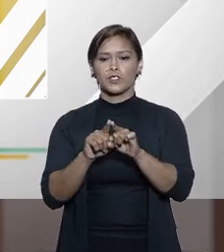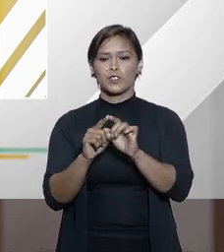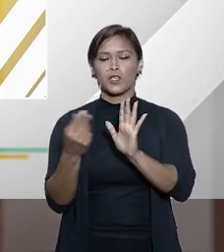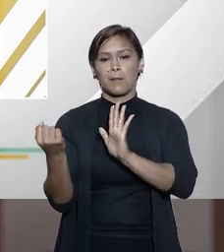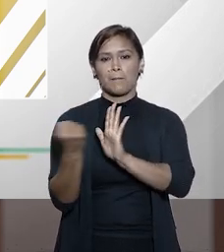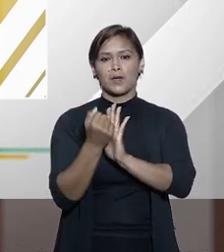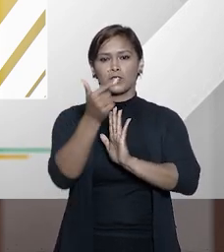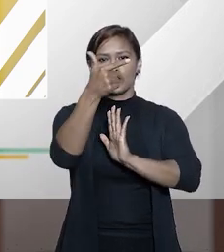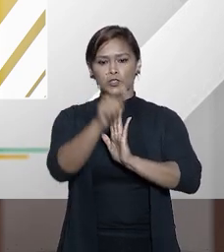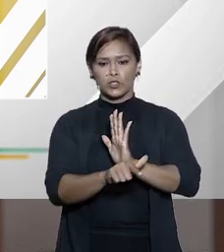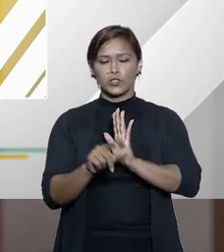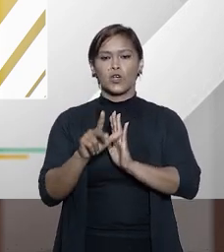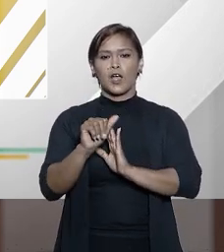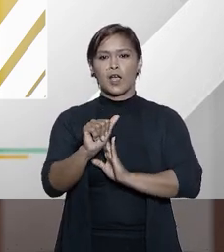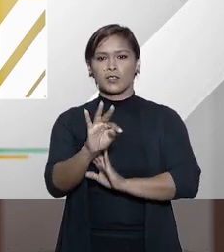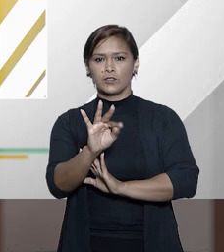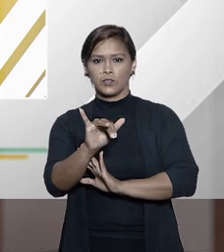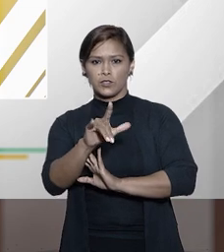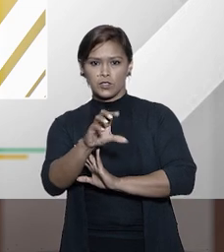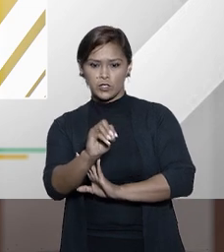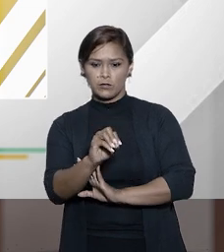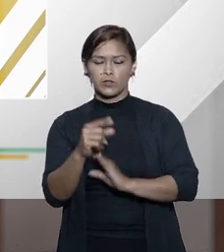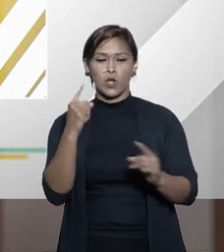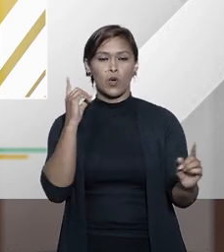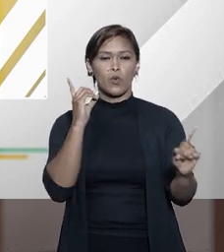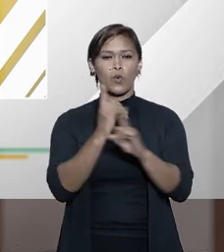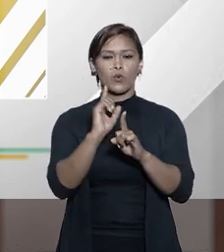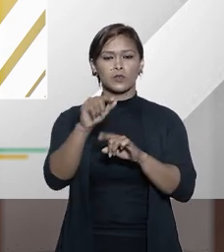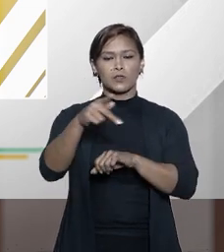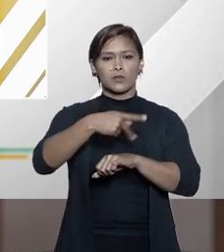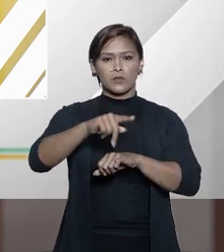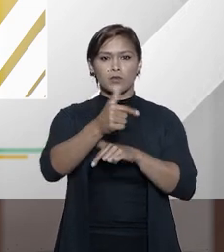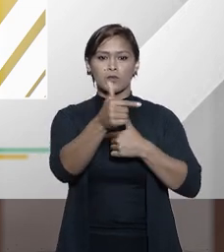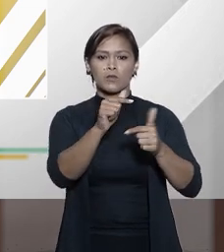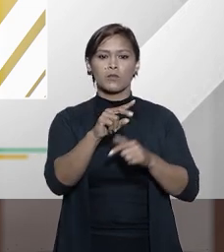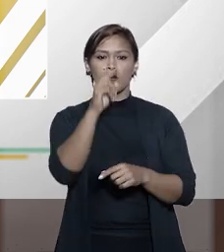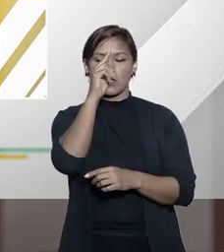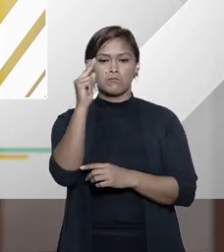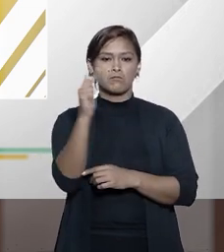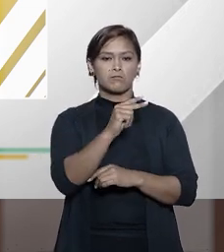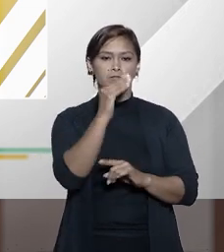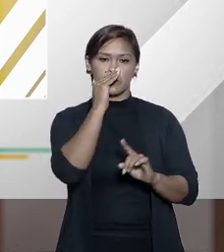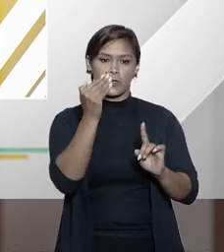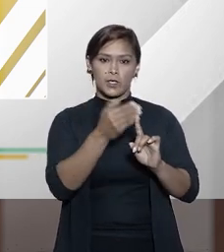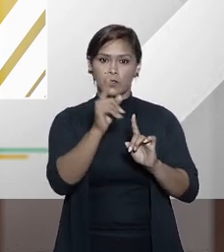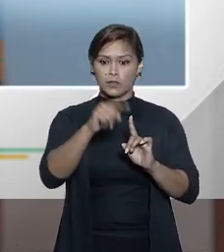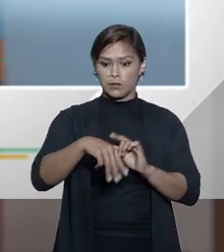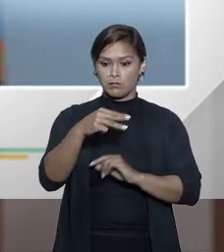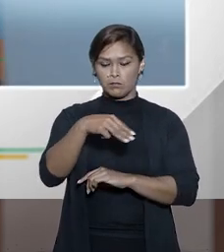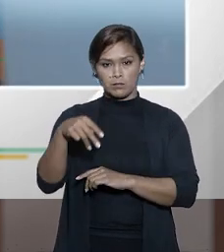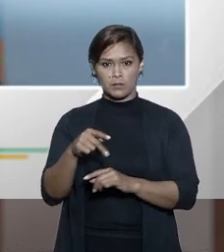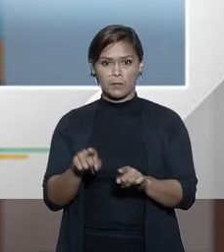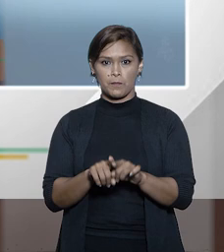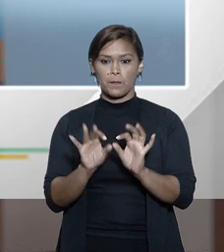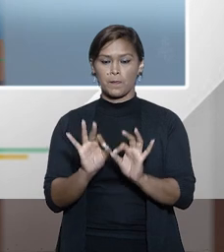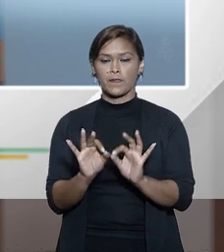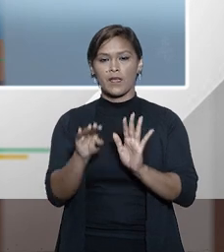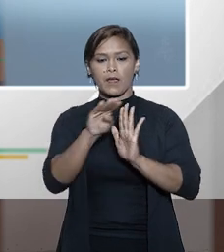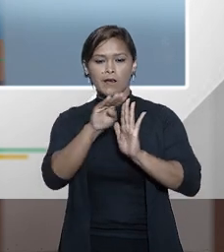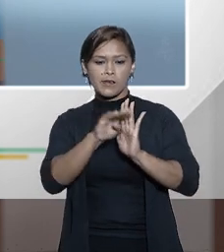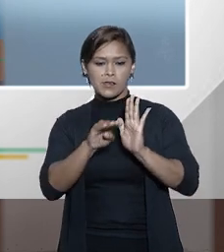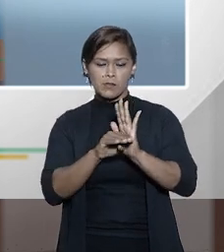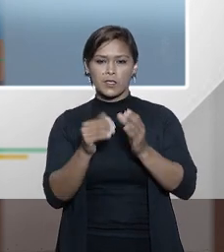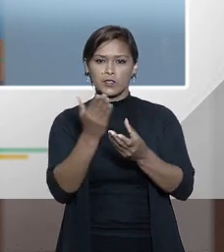repatriação de ativos localizados no exterior de um acusado com você professora Maria Rosa as medidas